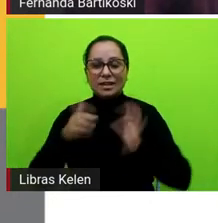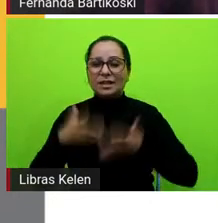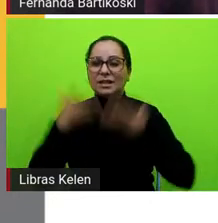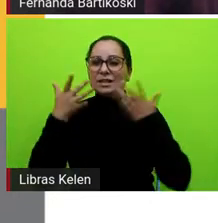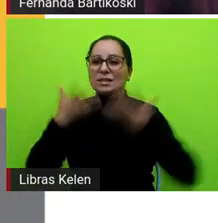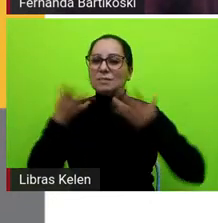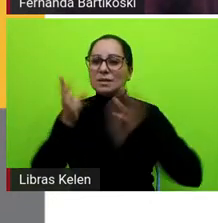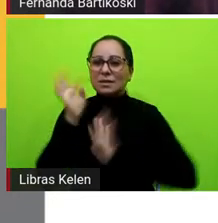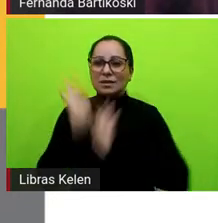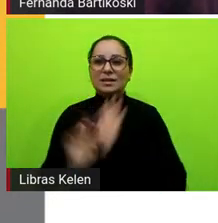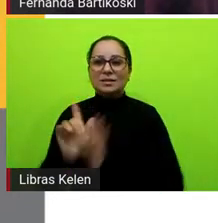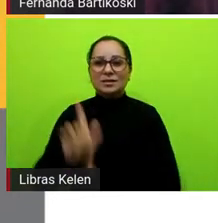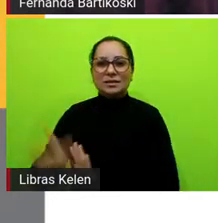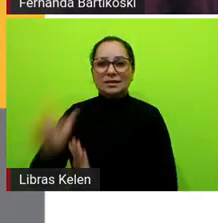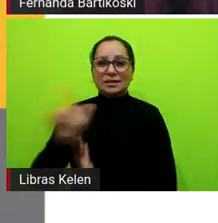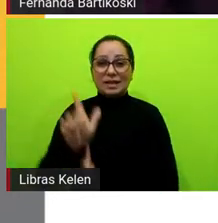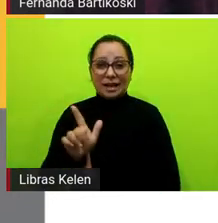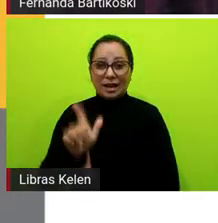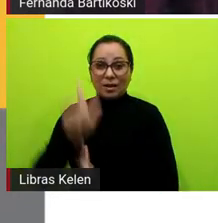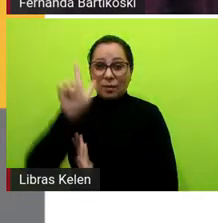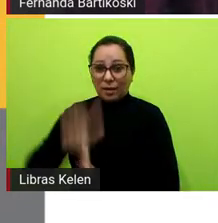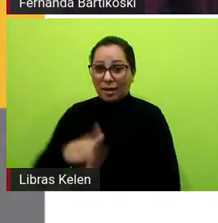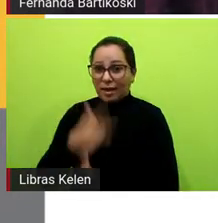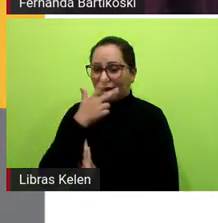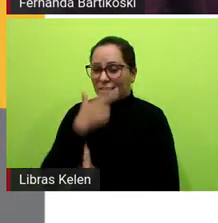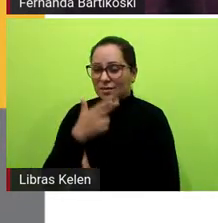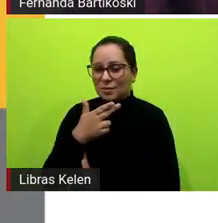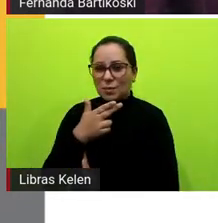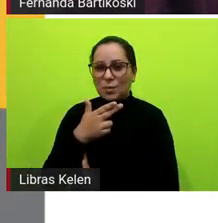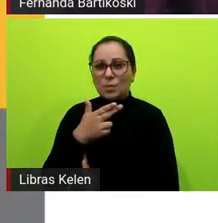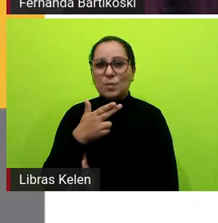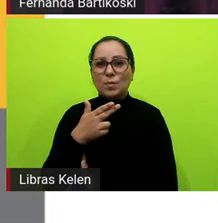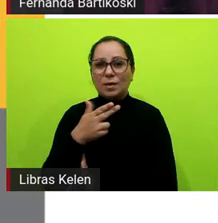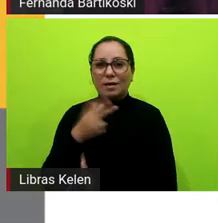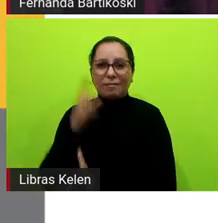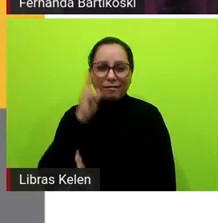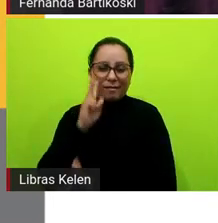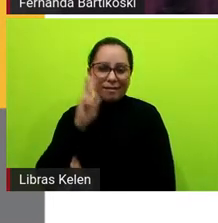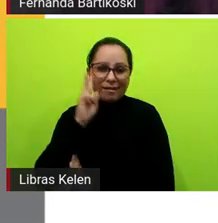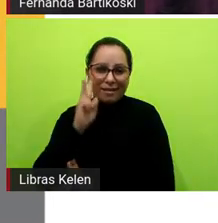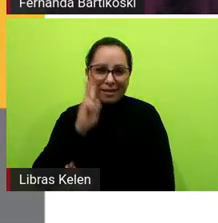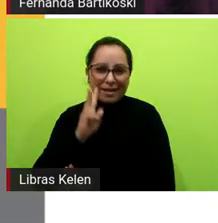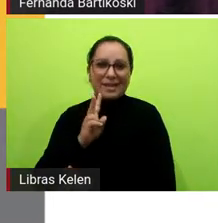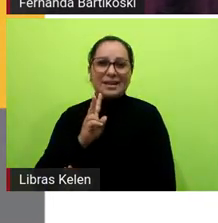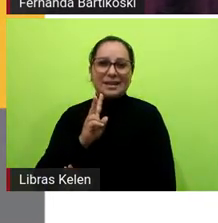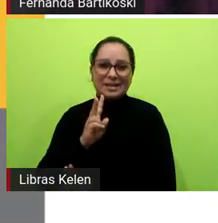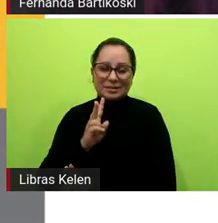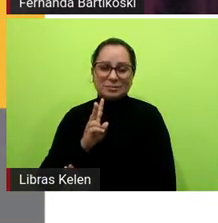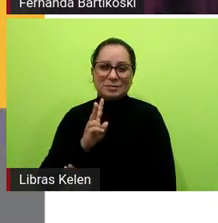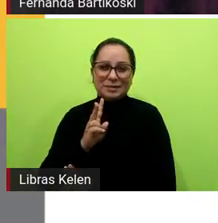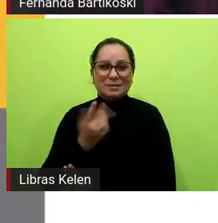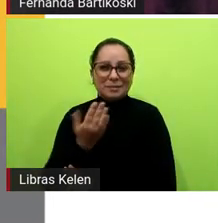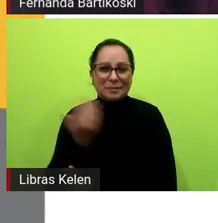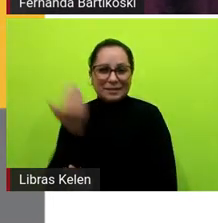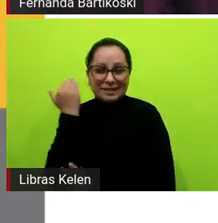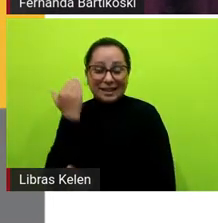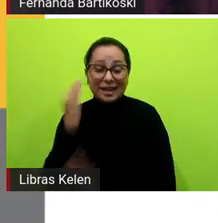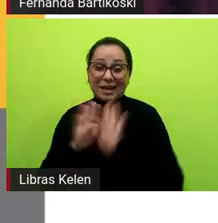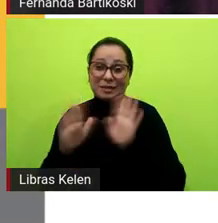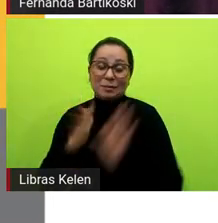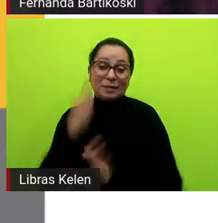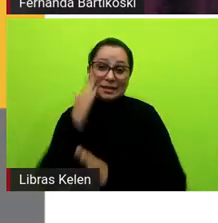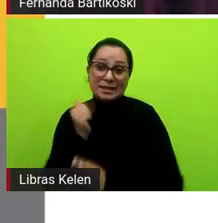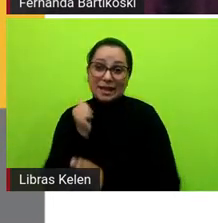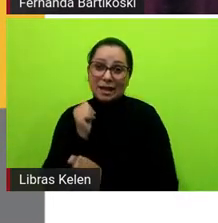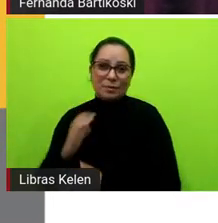literário é uma dimensão que nos lembra que nos é cara mas a gente sabe que nem todo nem todo